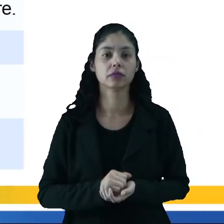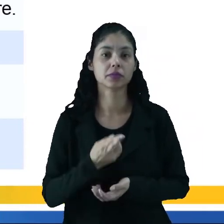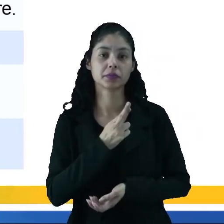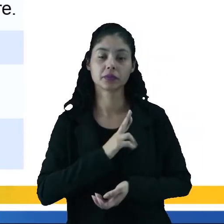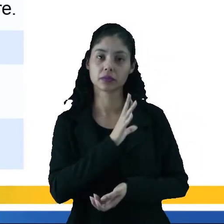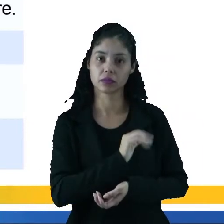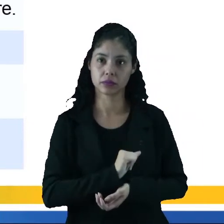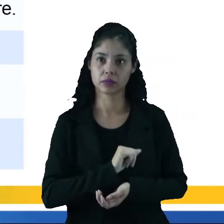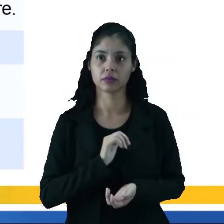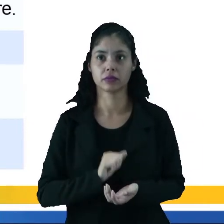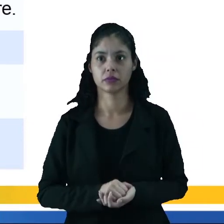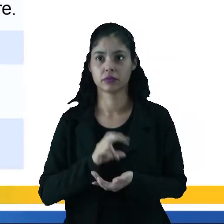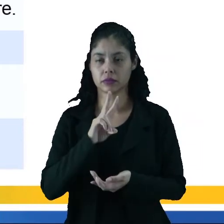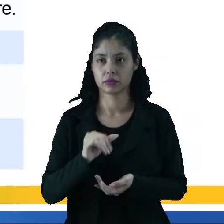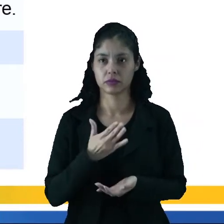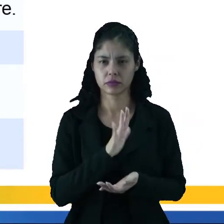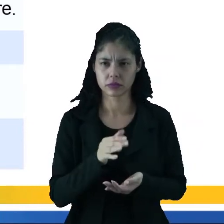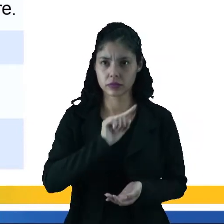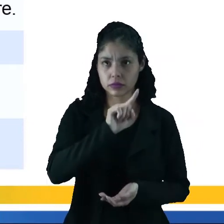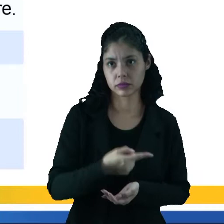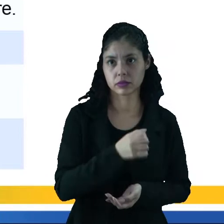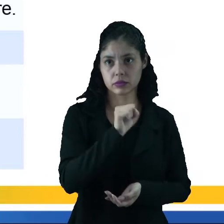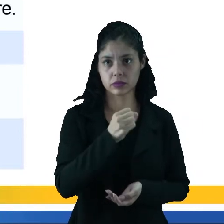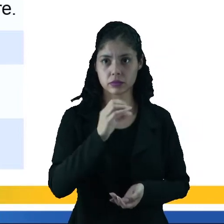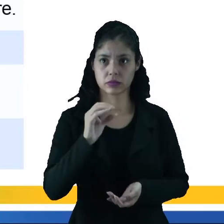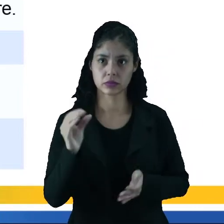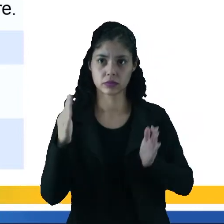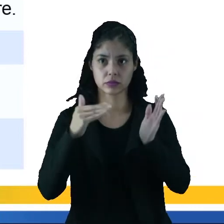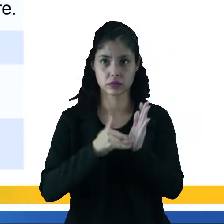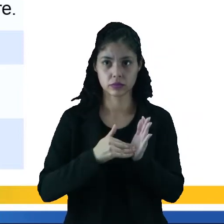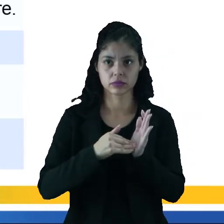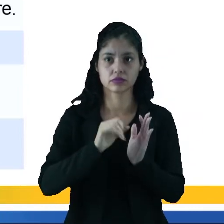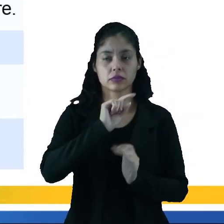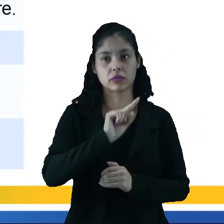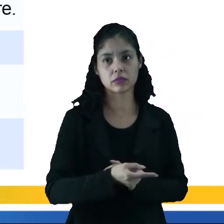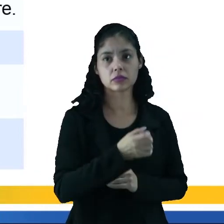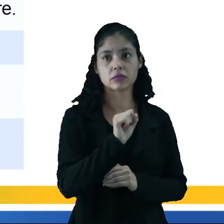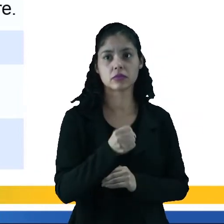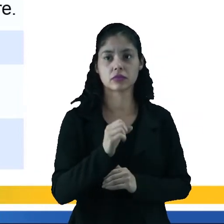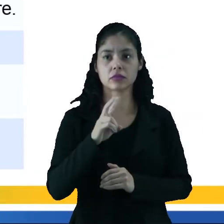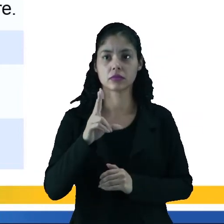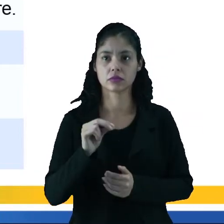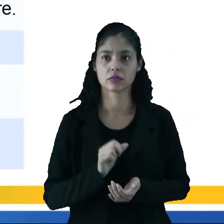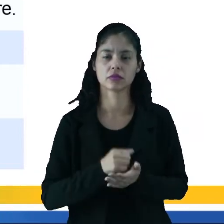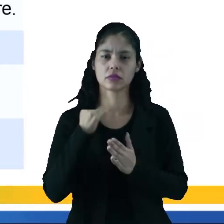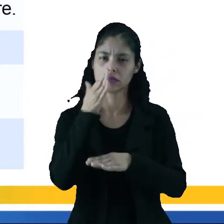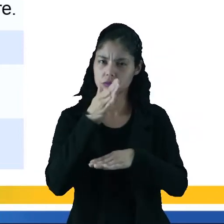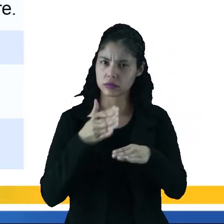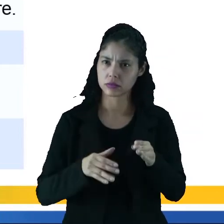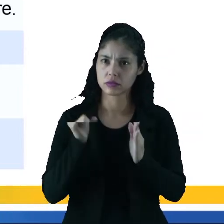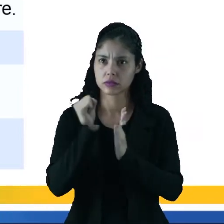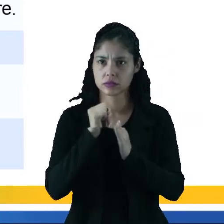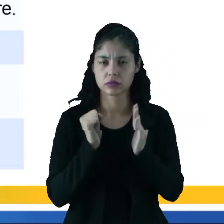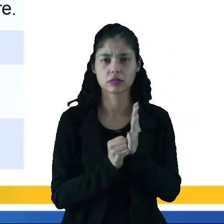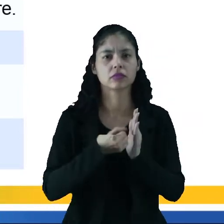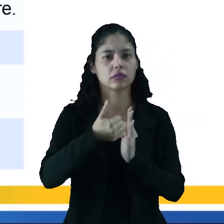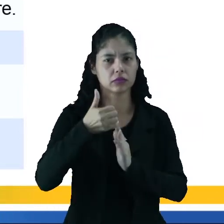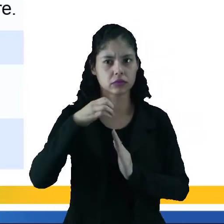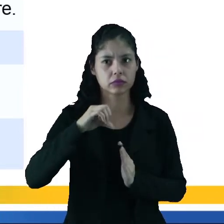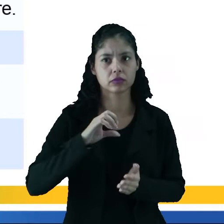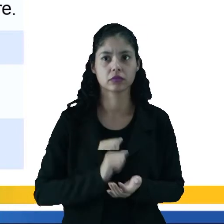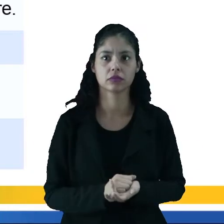No romantismo, ele vai durar de 1800 até 1850, então é metade do século XIX.